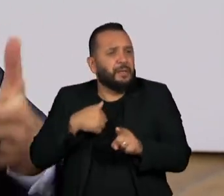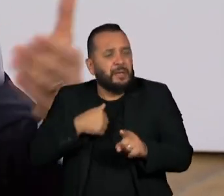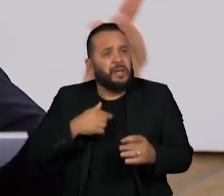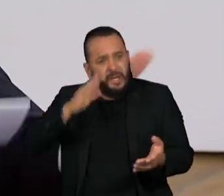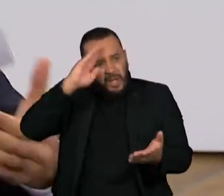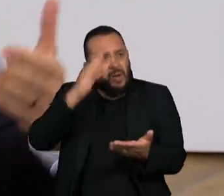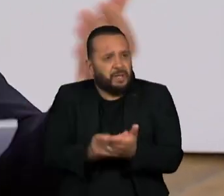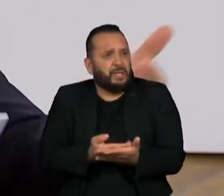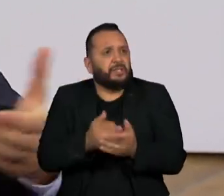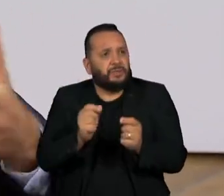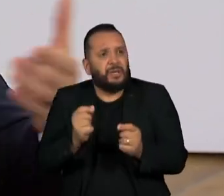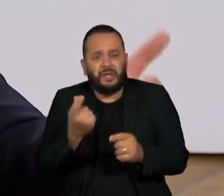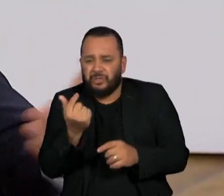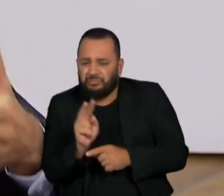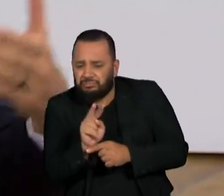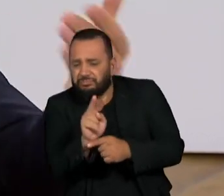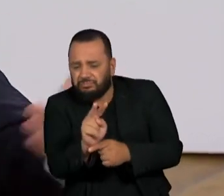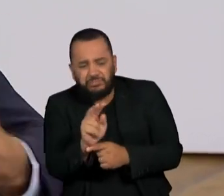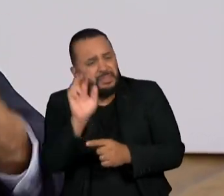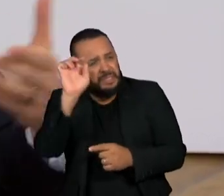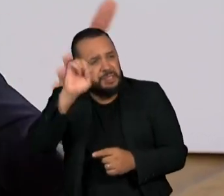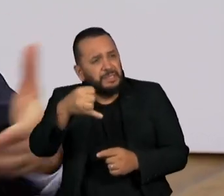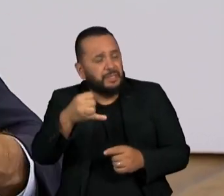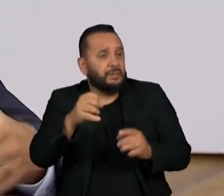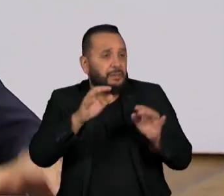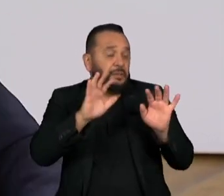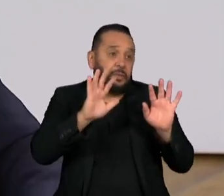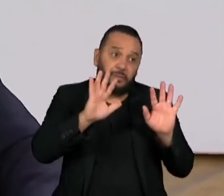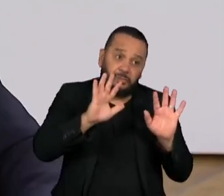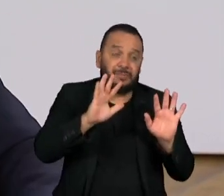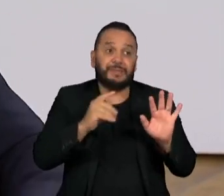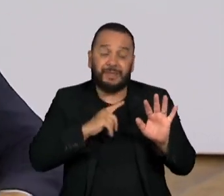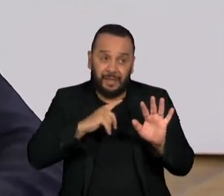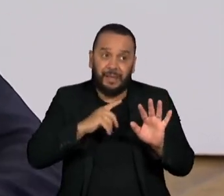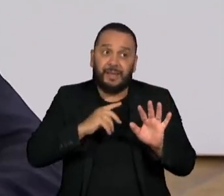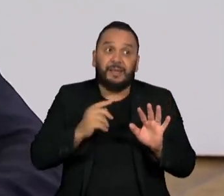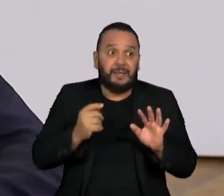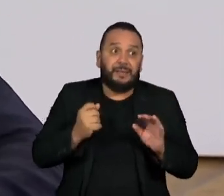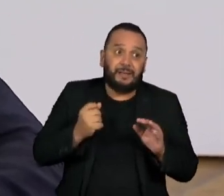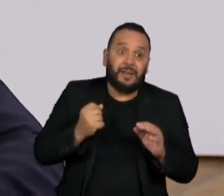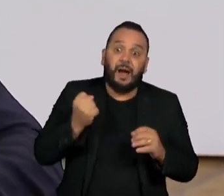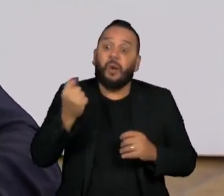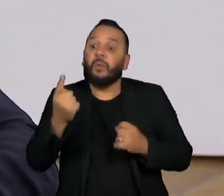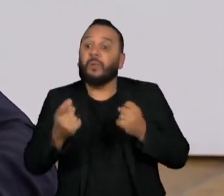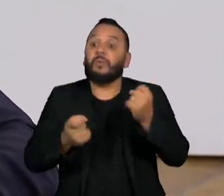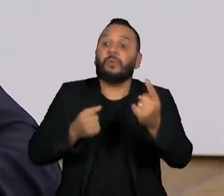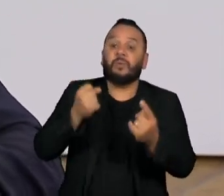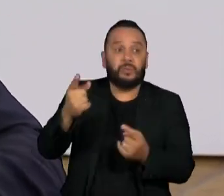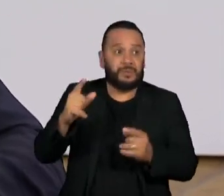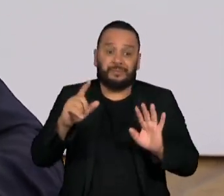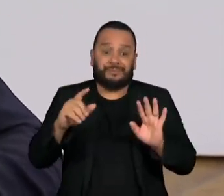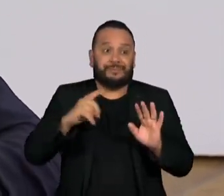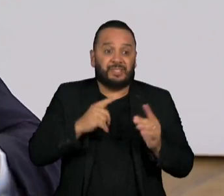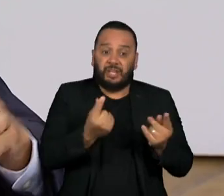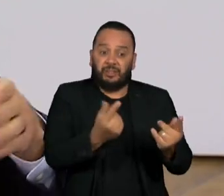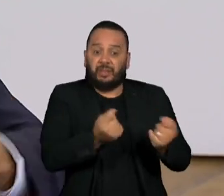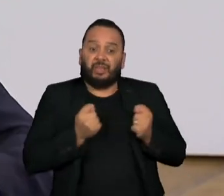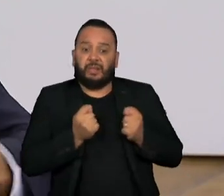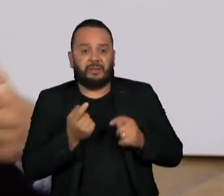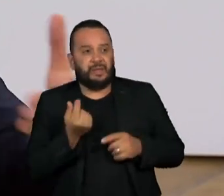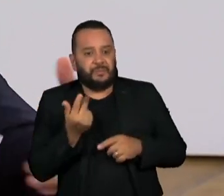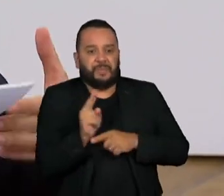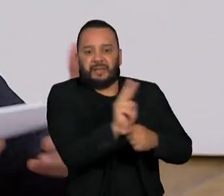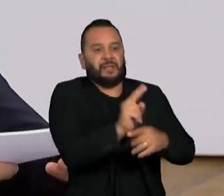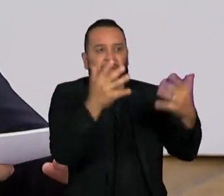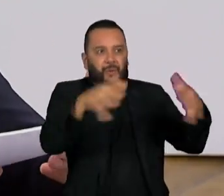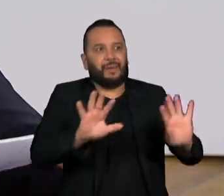De fato, nesse curto prazo, você tem, sim, um soluço, advindo aí do tema lojas americanas, mas a gente não entende que é uma coisa estrutural